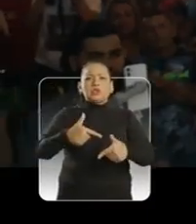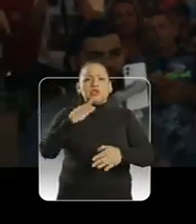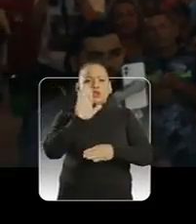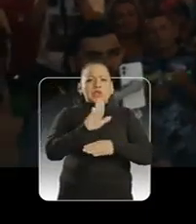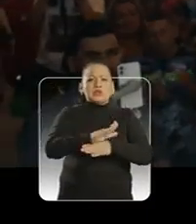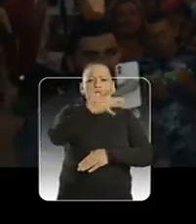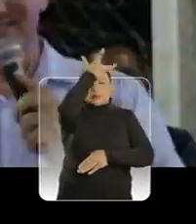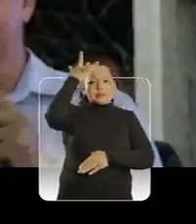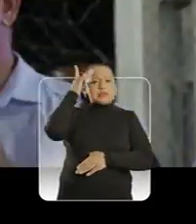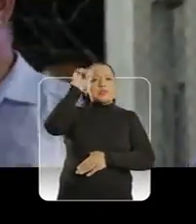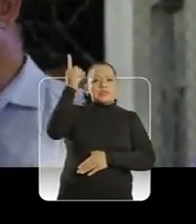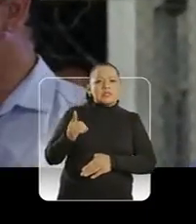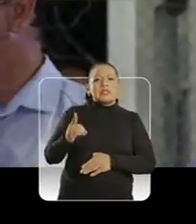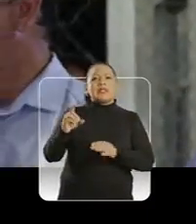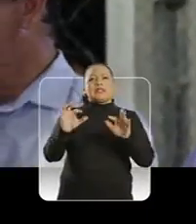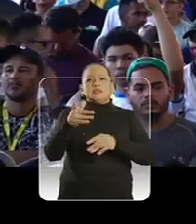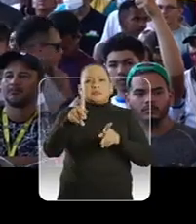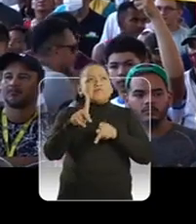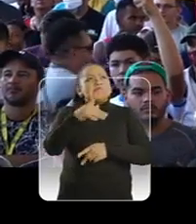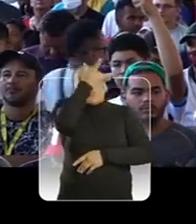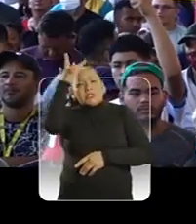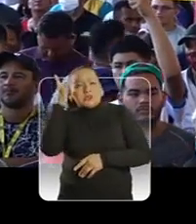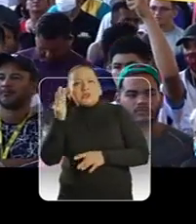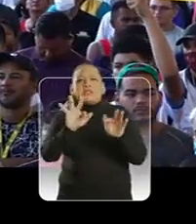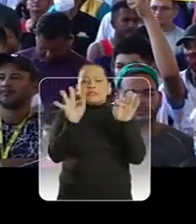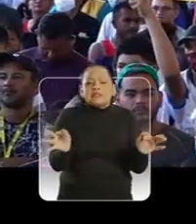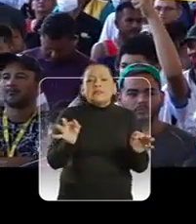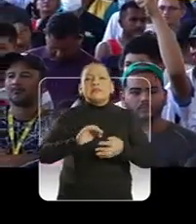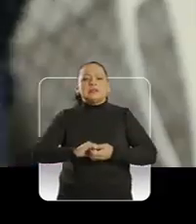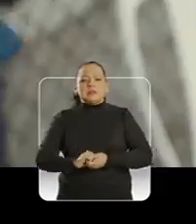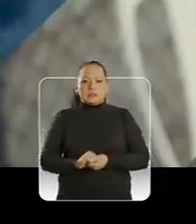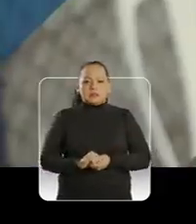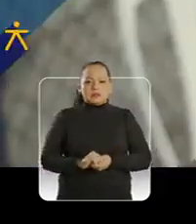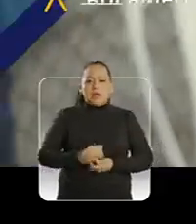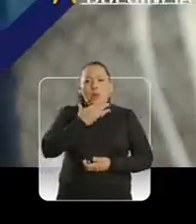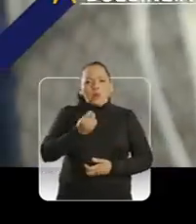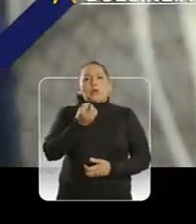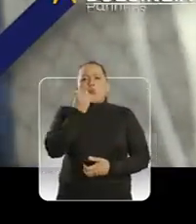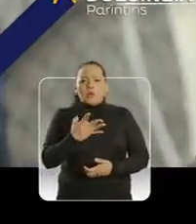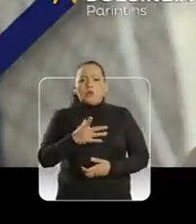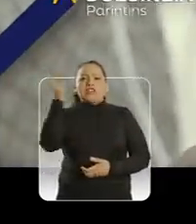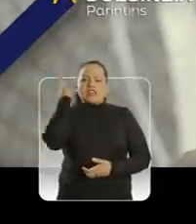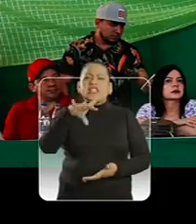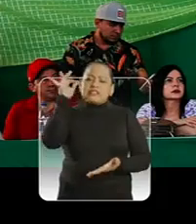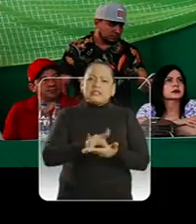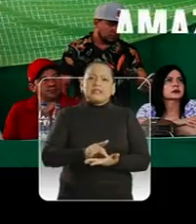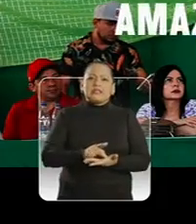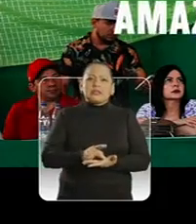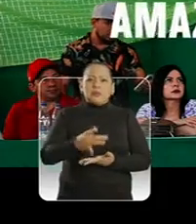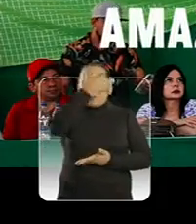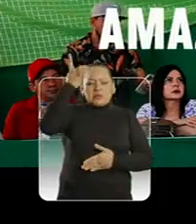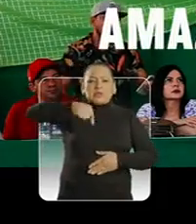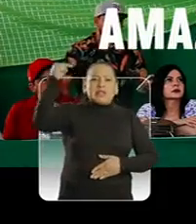luta pelos deficientes, pelas pessoas necessitadas e como um todo pelo povo brasileiro. É o cara mesmo. E ele vai ganhar. Foi um